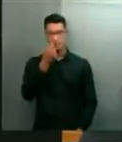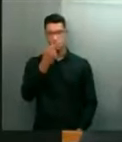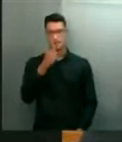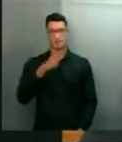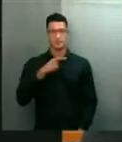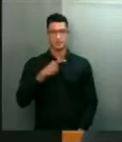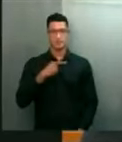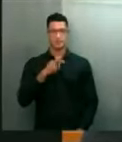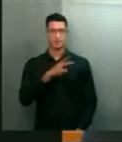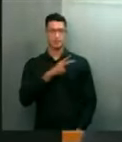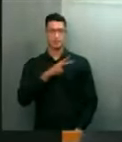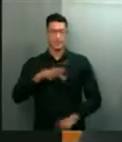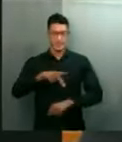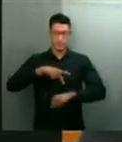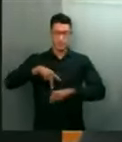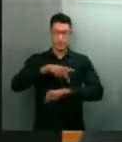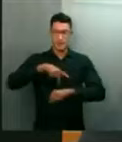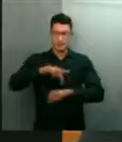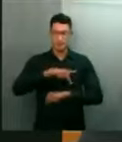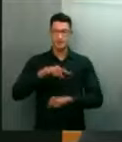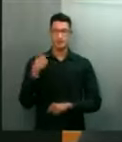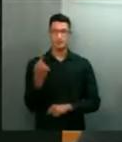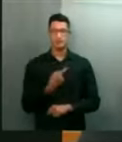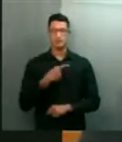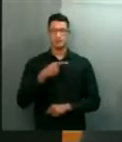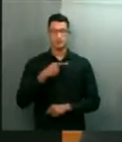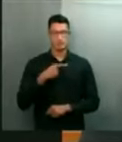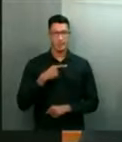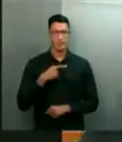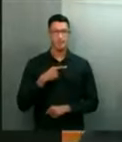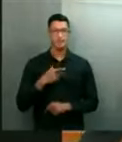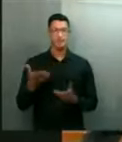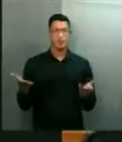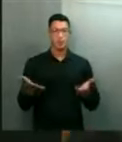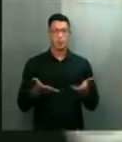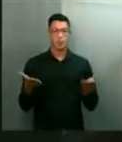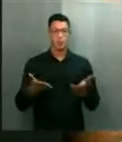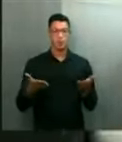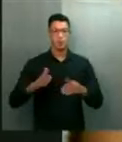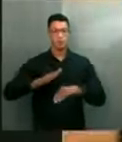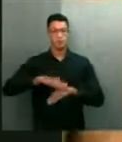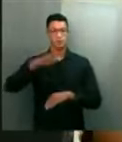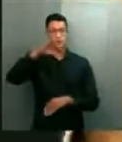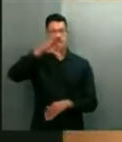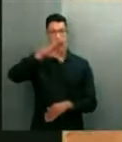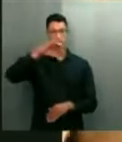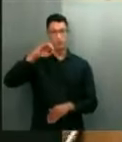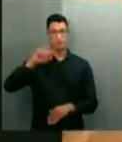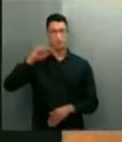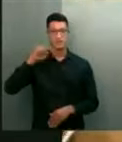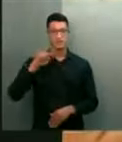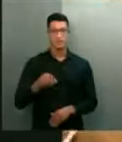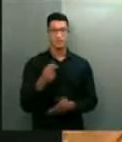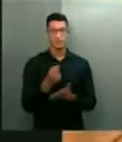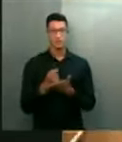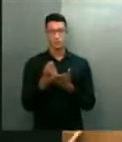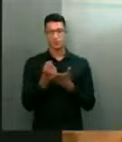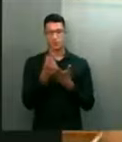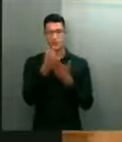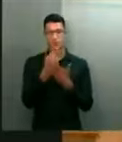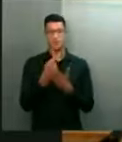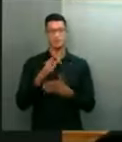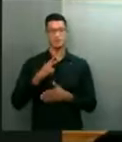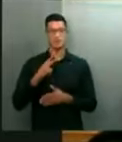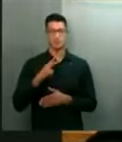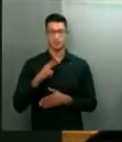drogarias privadas no país. Portanto, dois anos depois, nós temos hoje mais de 90 mil farmácias e drogarias